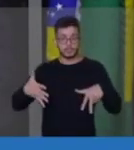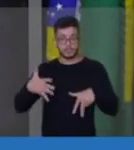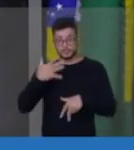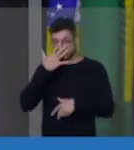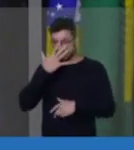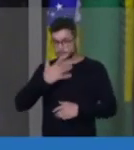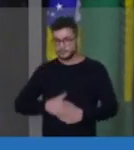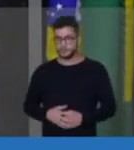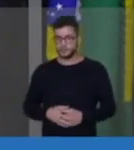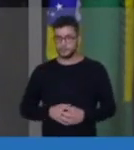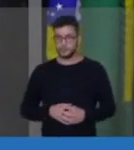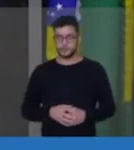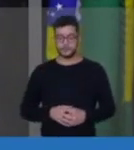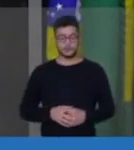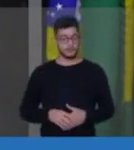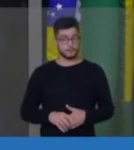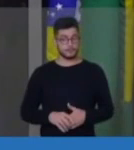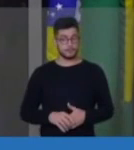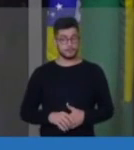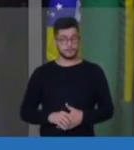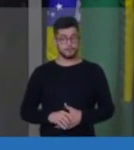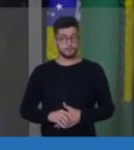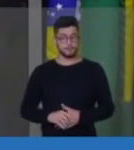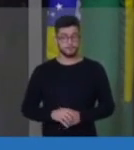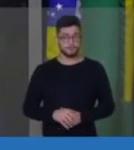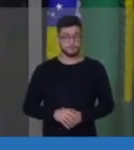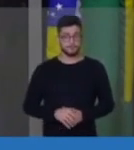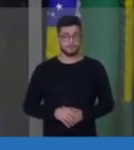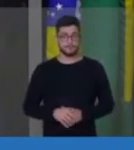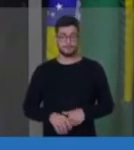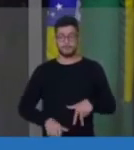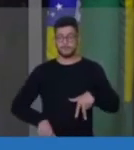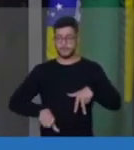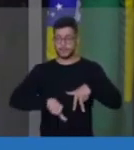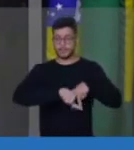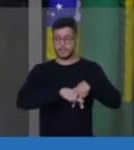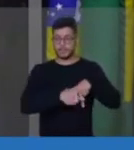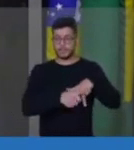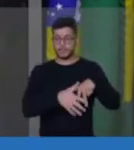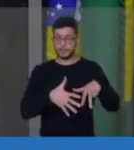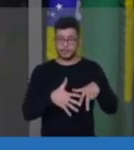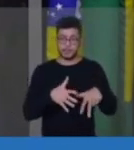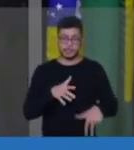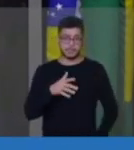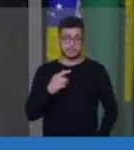Terrorista para eles são as velhinhas na esplanada.